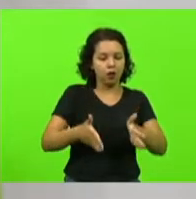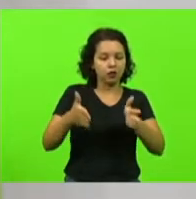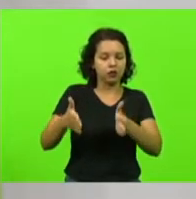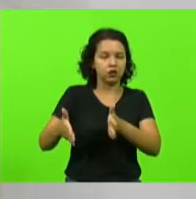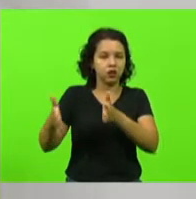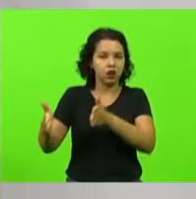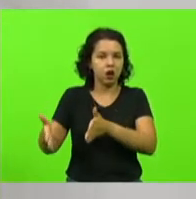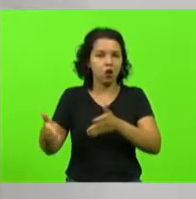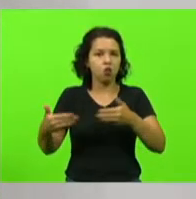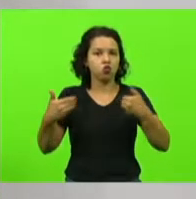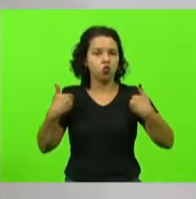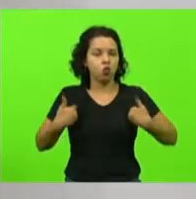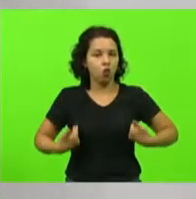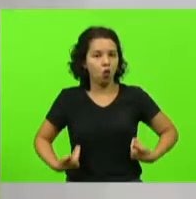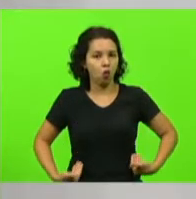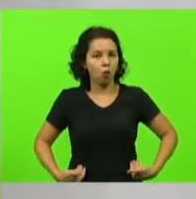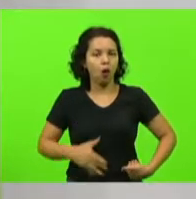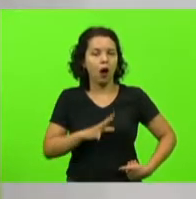família?